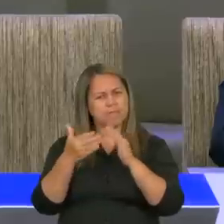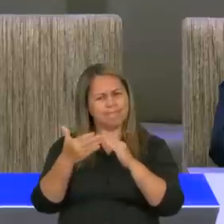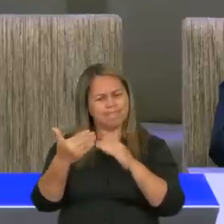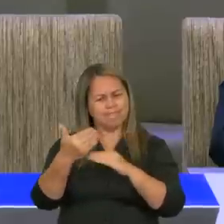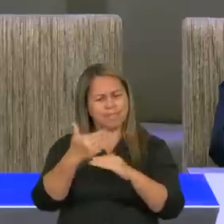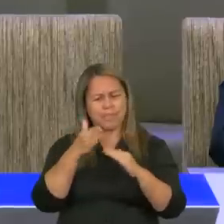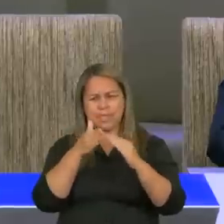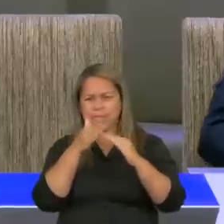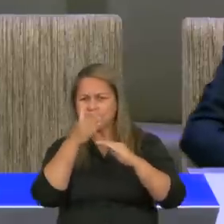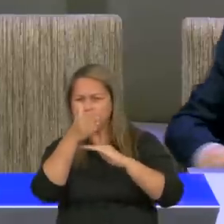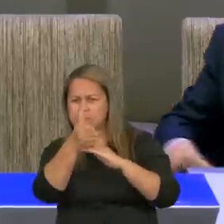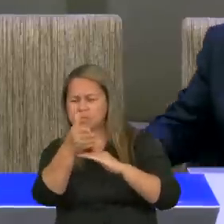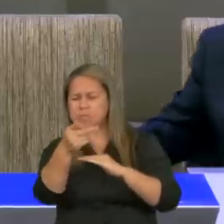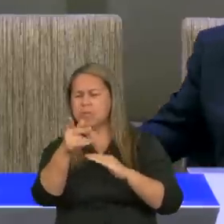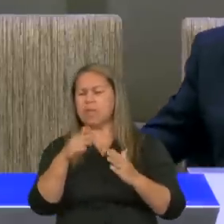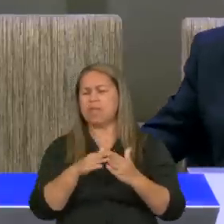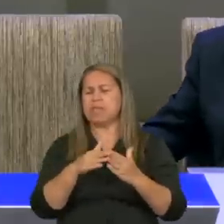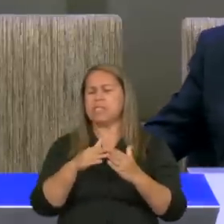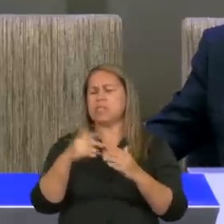convida, Jesus, para a tua,